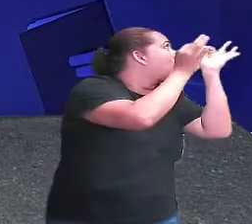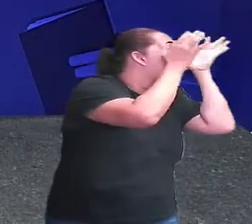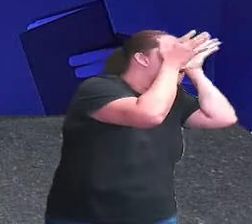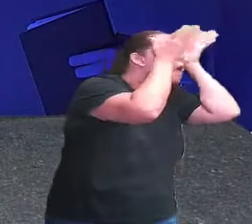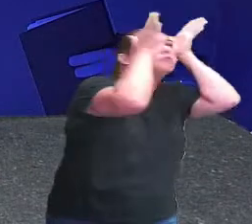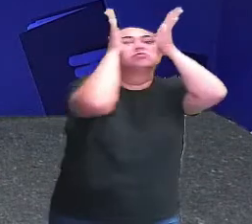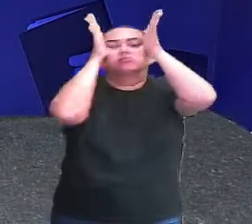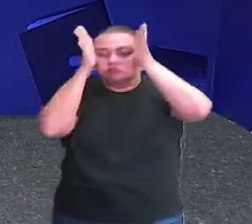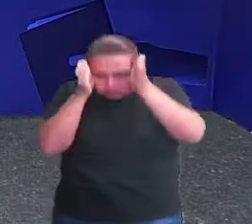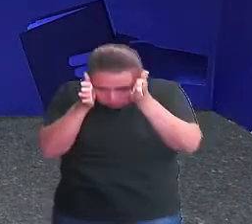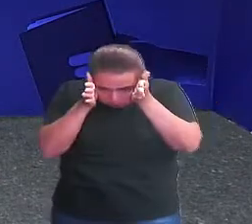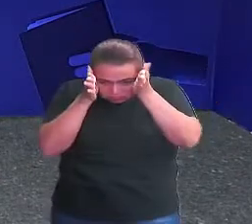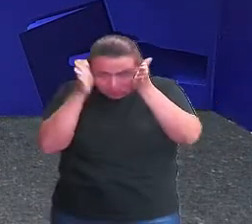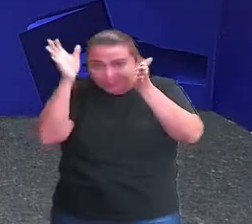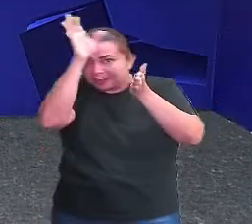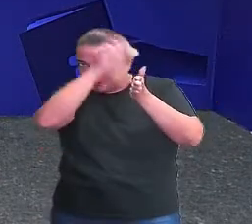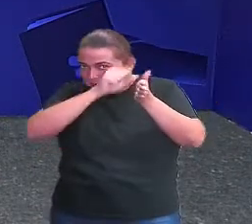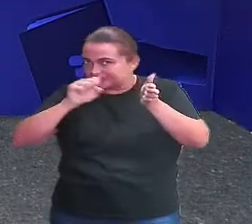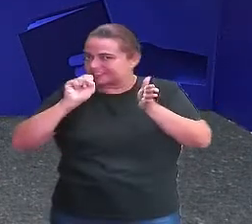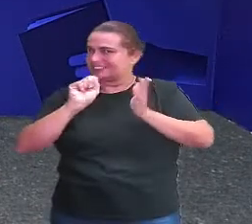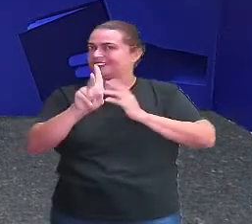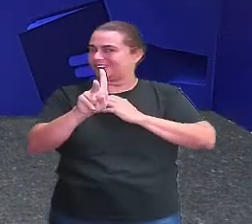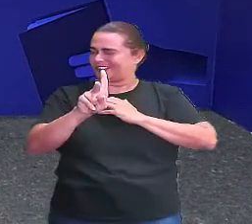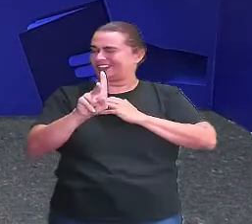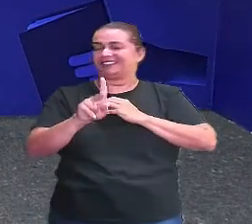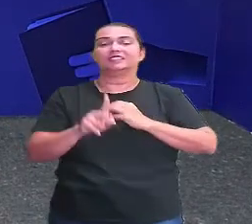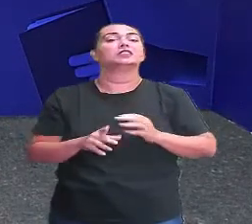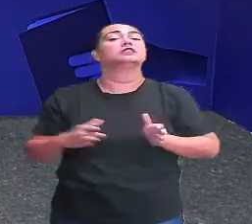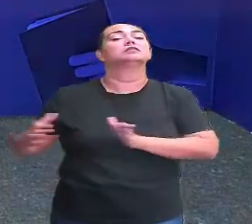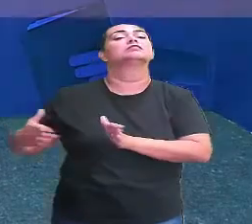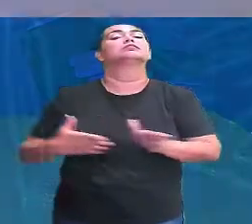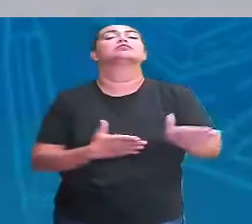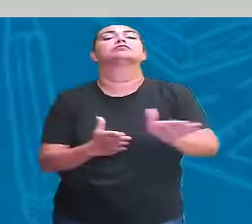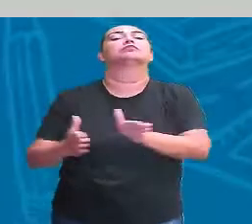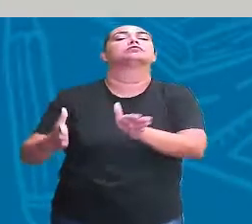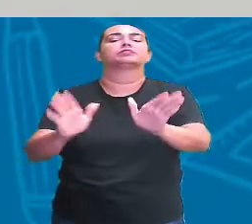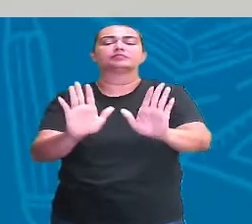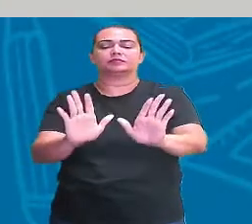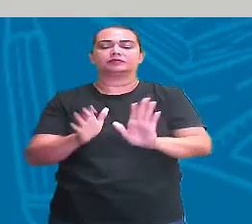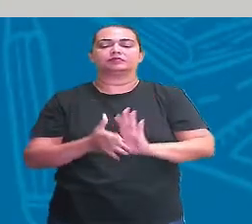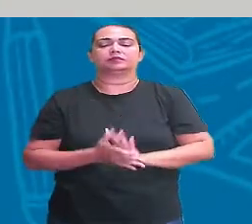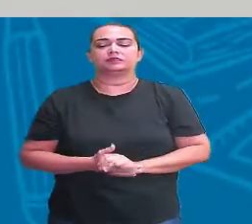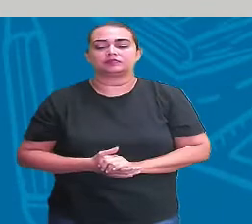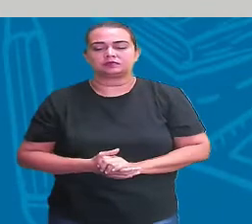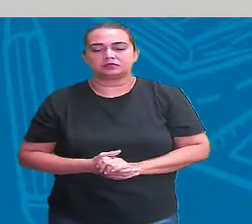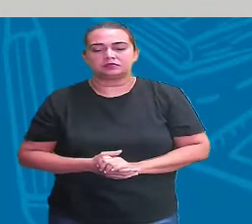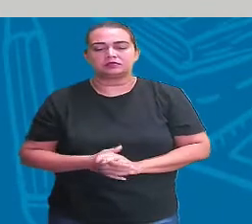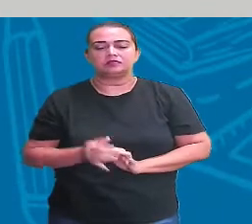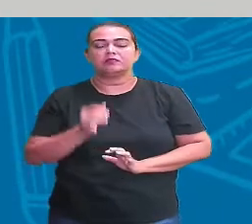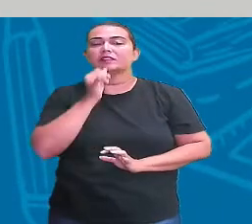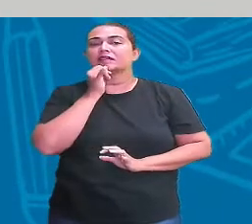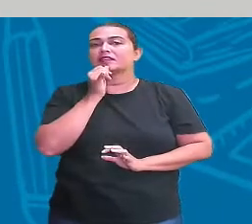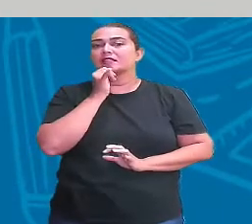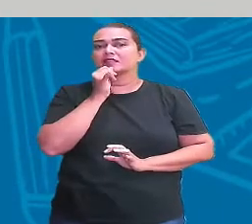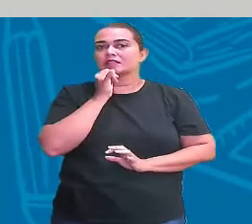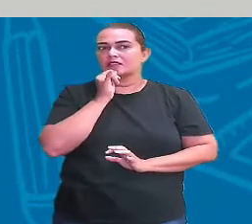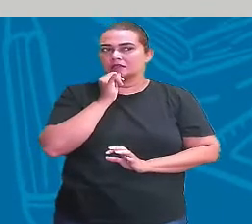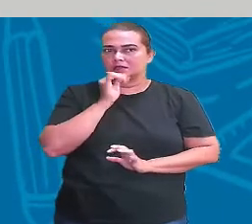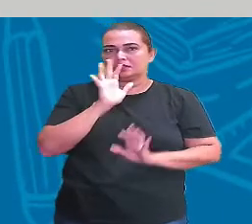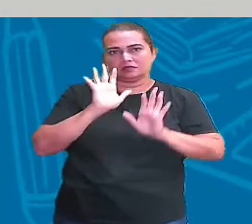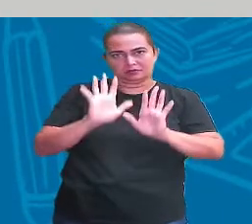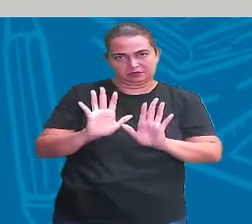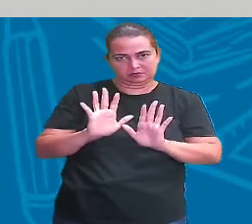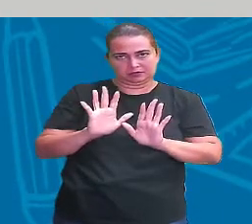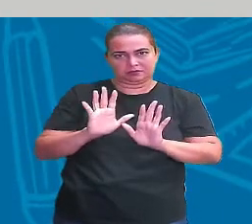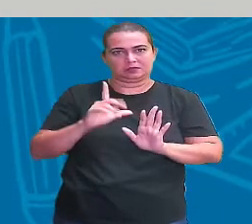Let's go! Let's TRAJETÓRIA! TRAJETÓRIA! Vamos lá! Primeiro, vamos definir o que é cada coisa aqui,